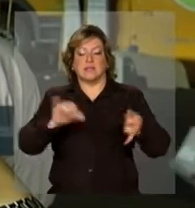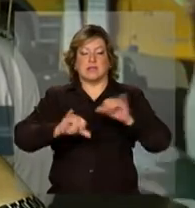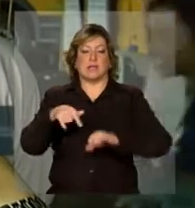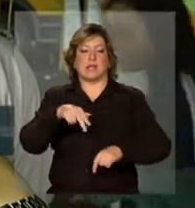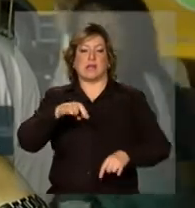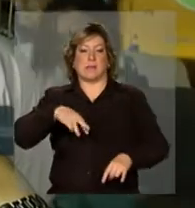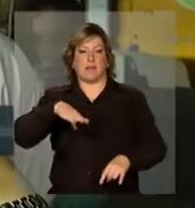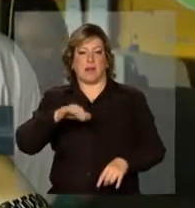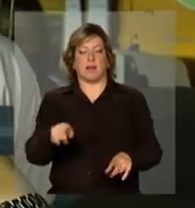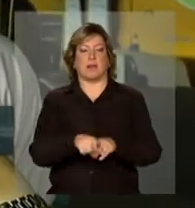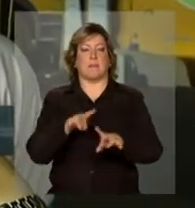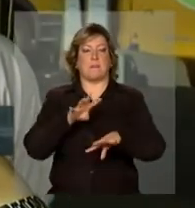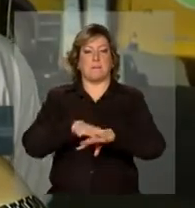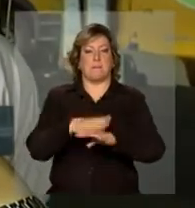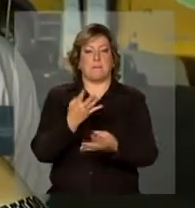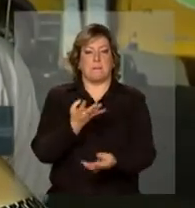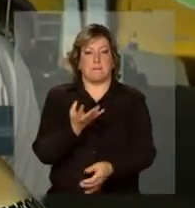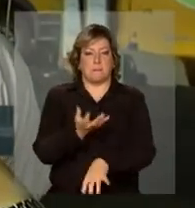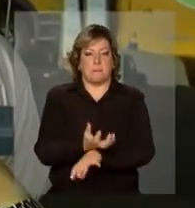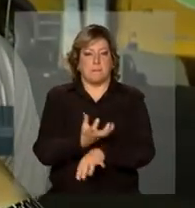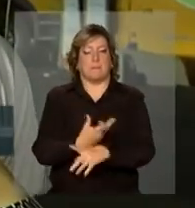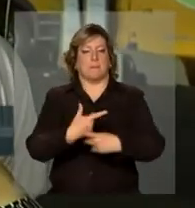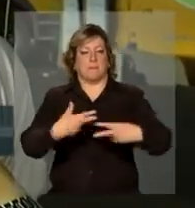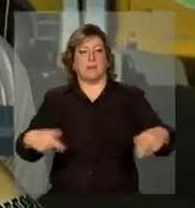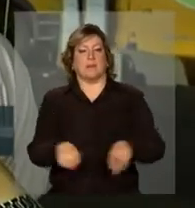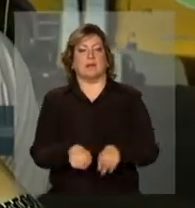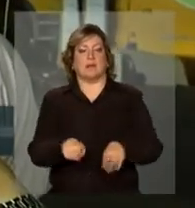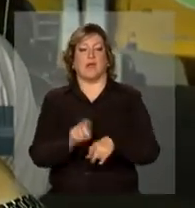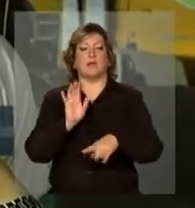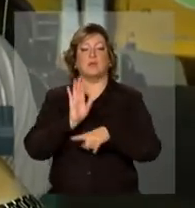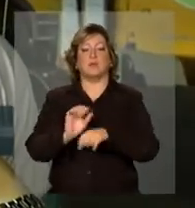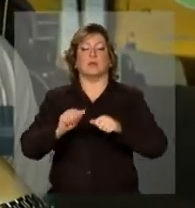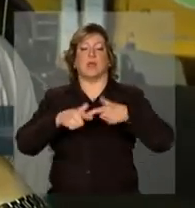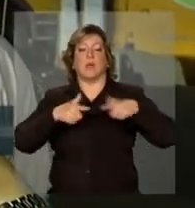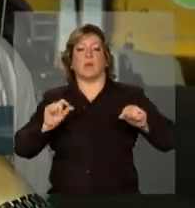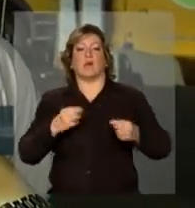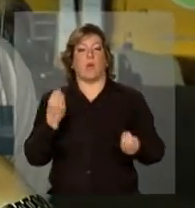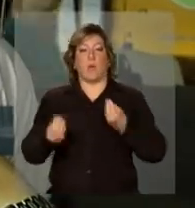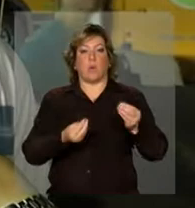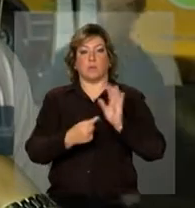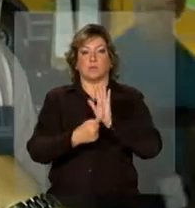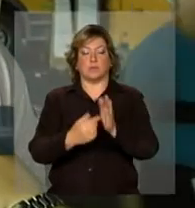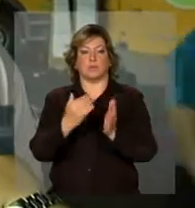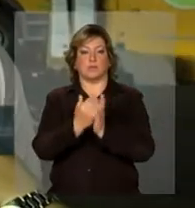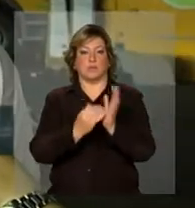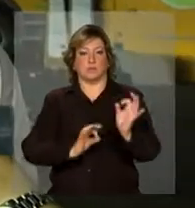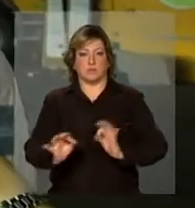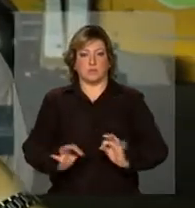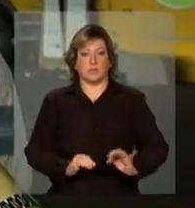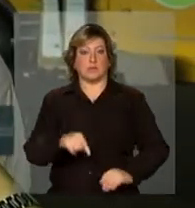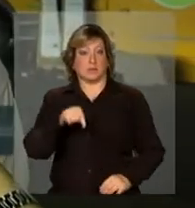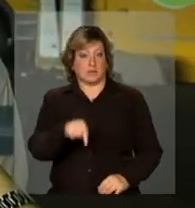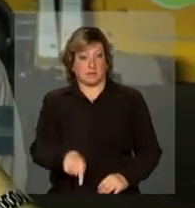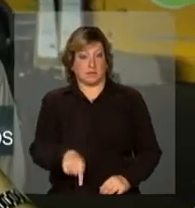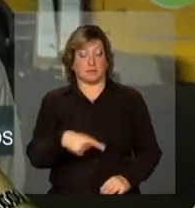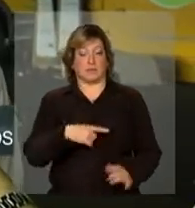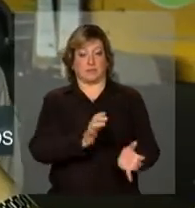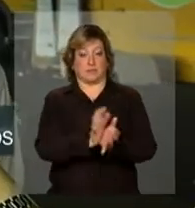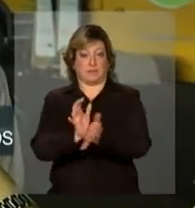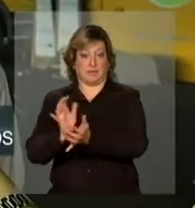desenvolvimento de linguagem de programação. Então, assim, isso permitiu a maior facilidade do aluno em relação às áreas